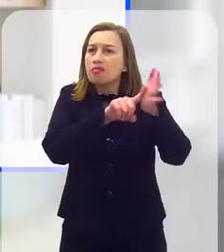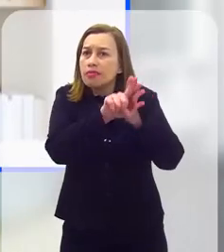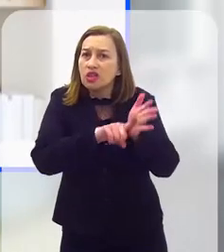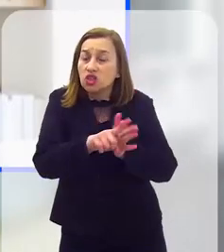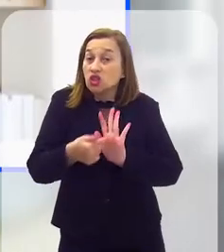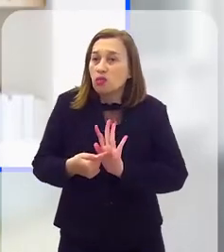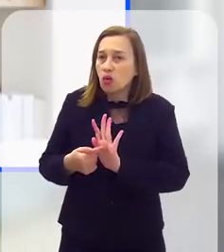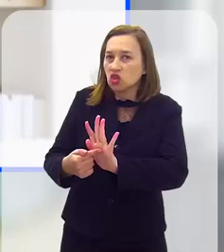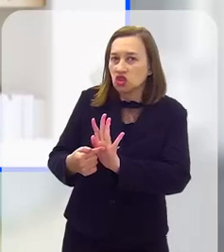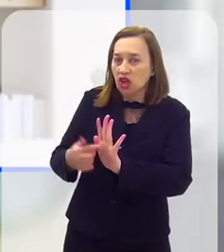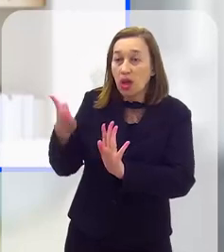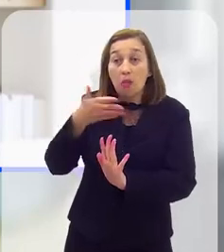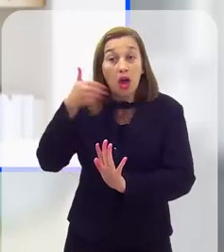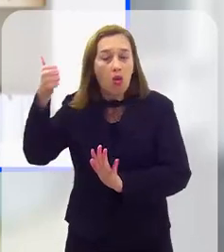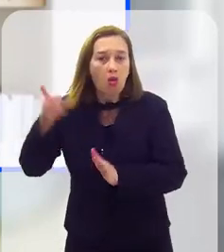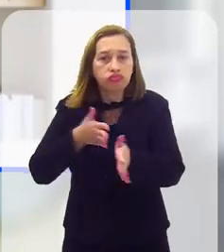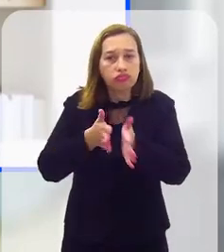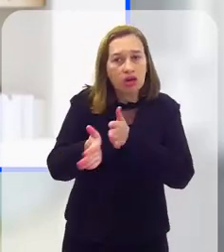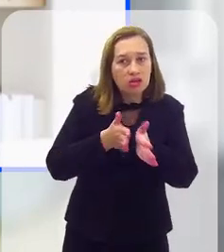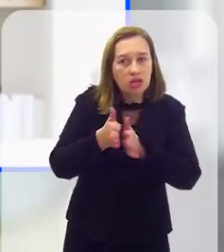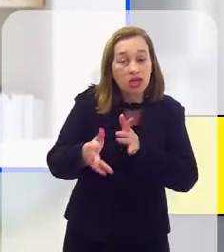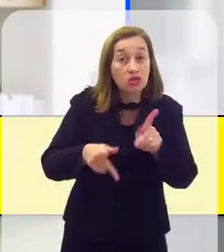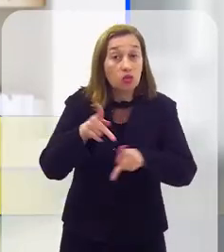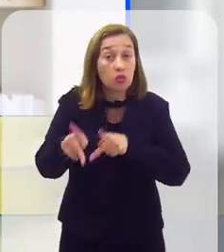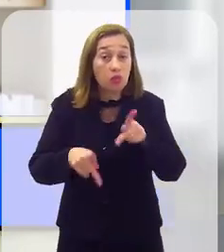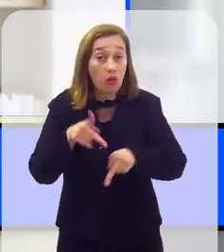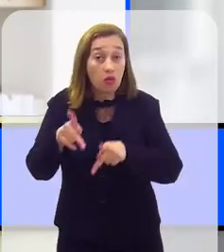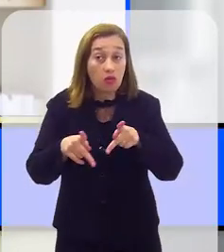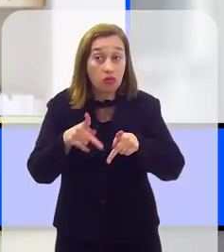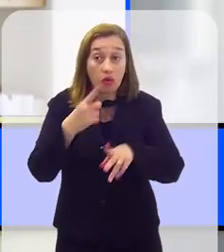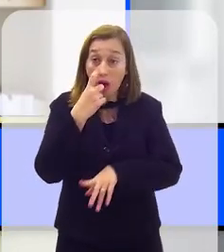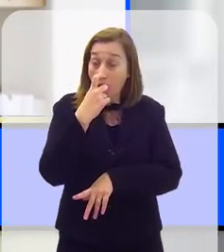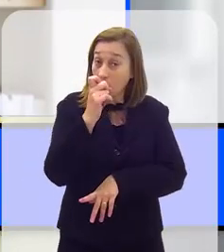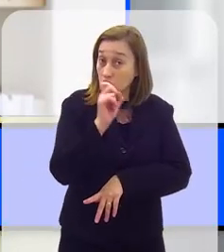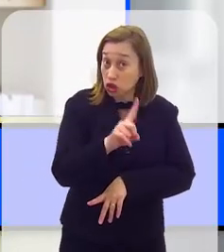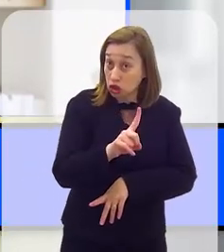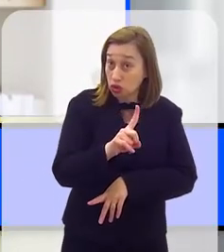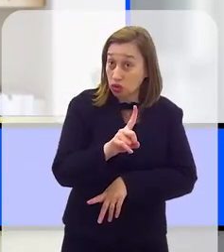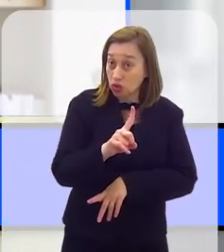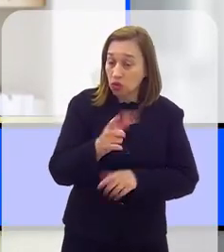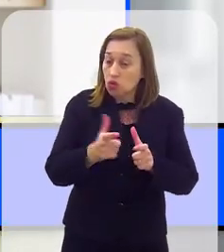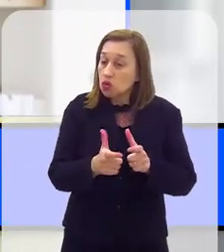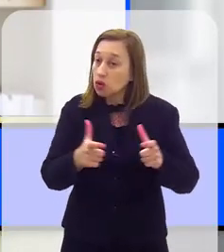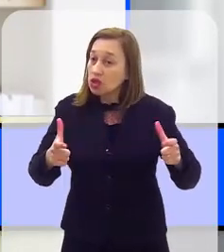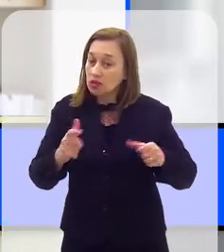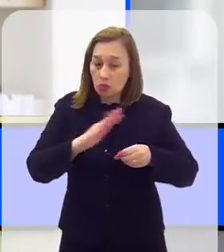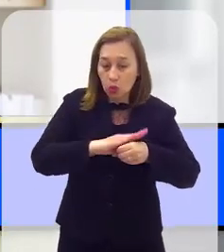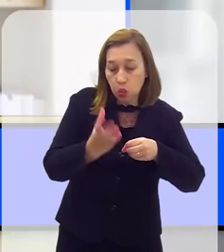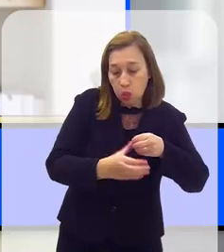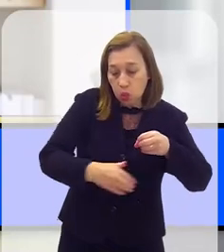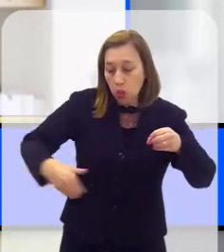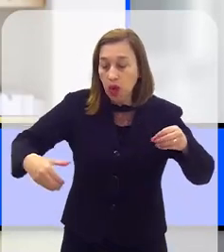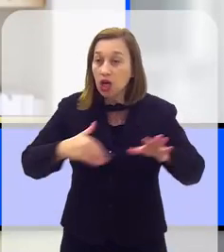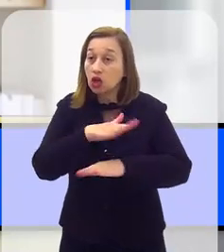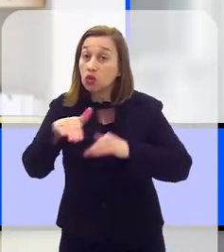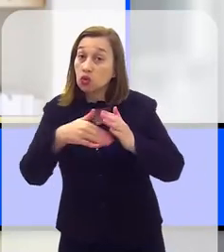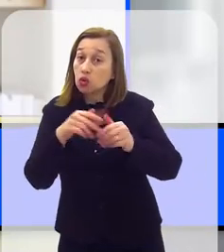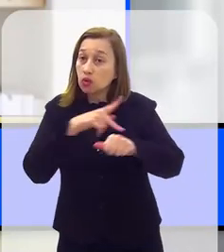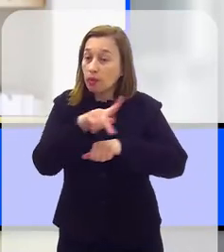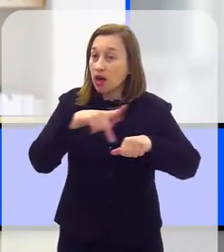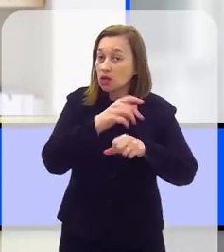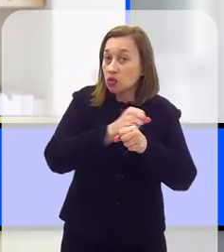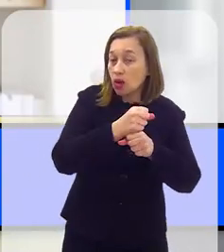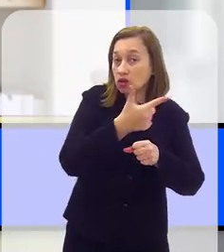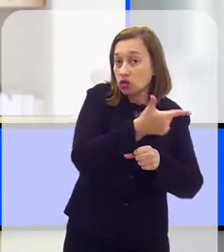Apesar de pesquisas indicarem uma melhoria no acesso da população à coleta de lixo e o crescimento das redes de esgoto em todo o